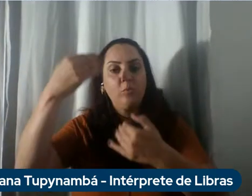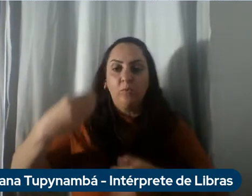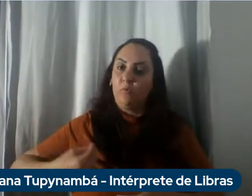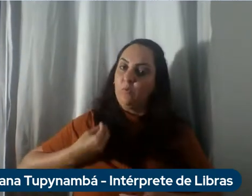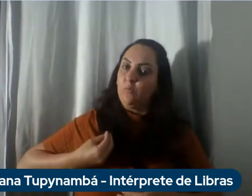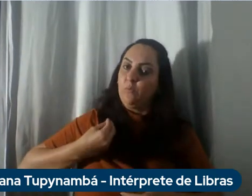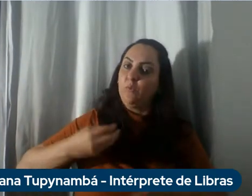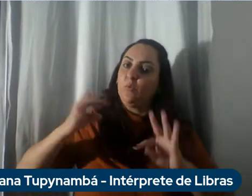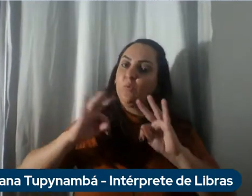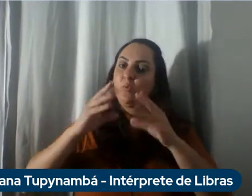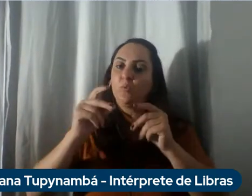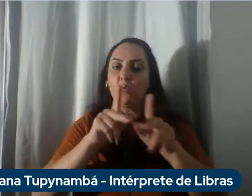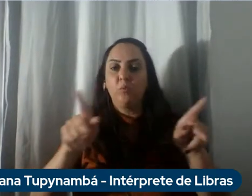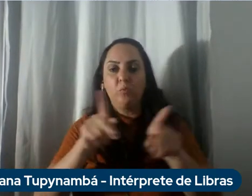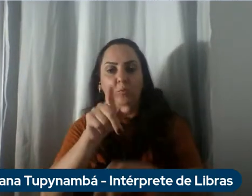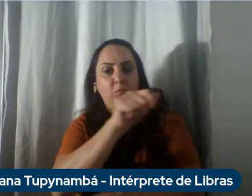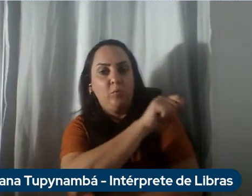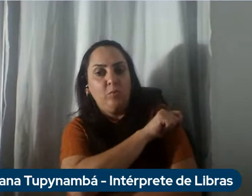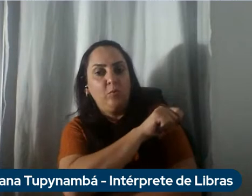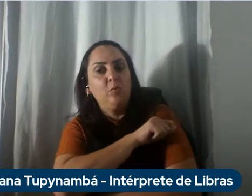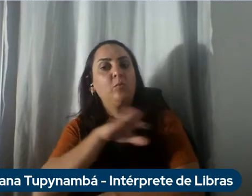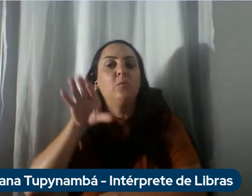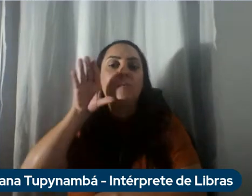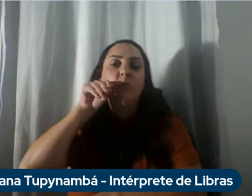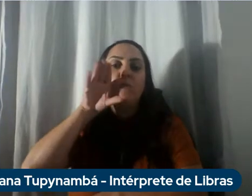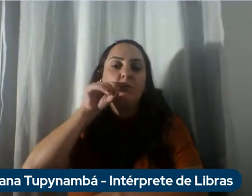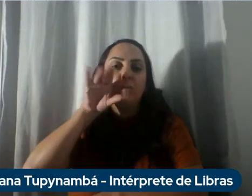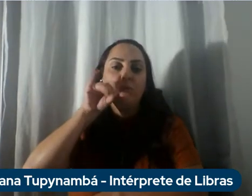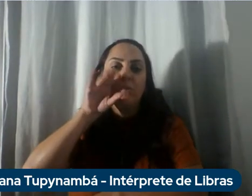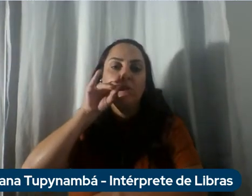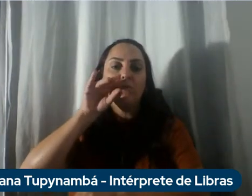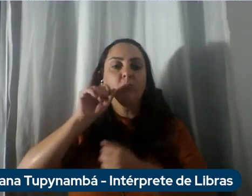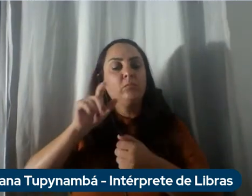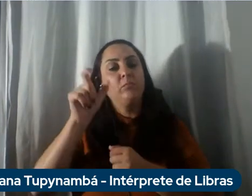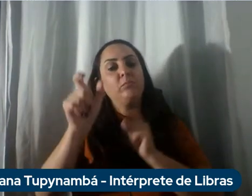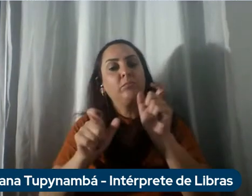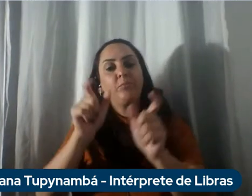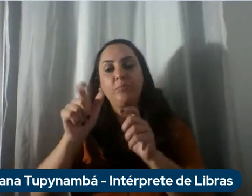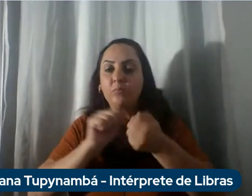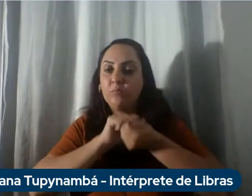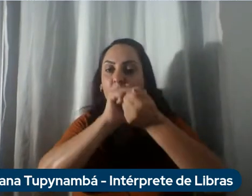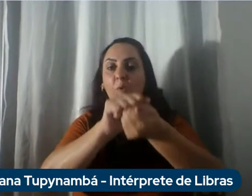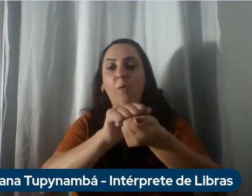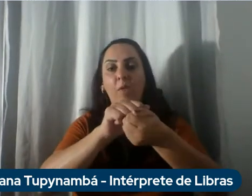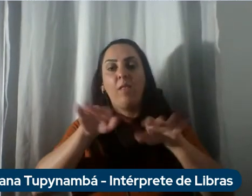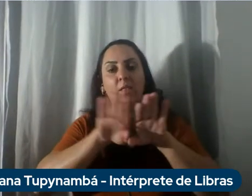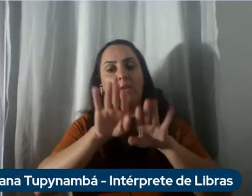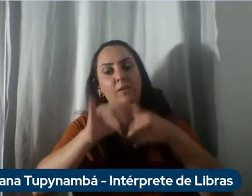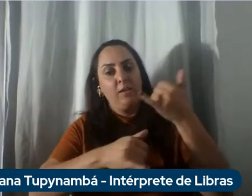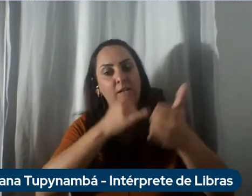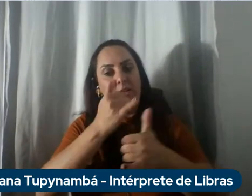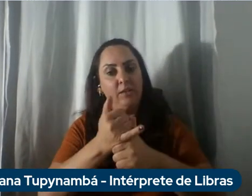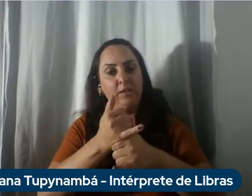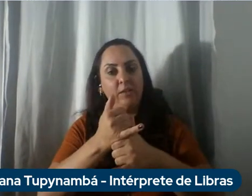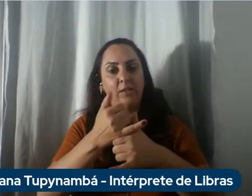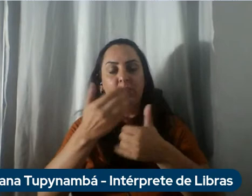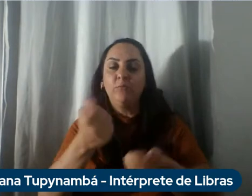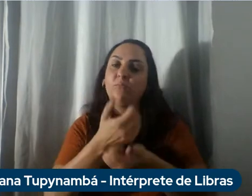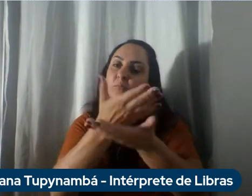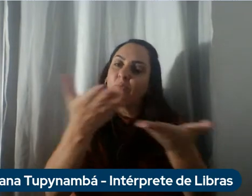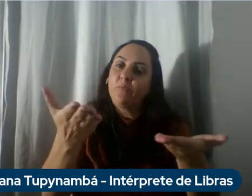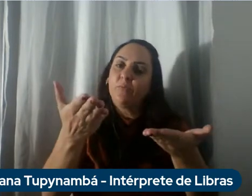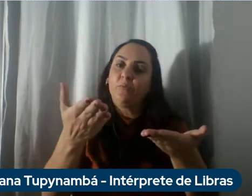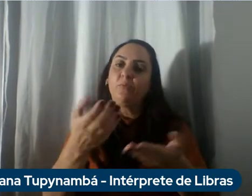professores alunos funcionários aos que nos acompanharam também de forma online e desejamos a todos uma